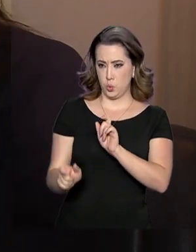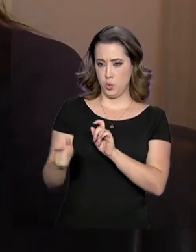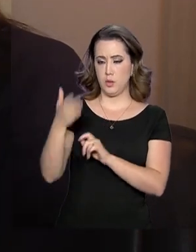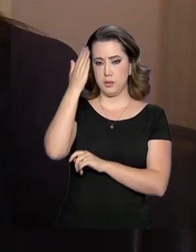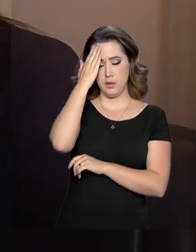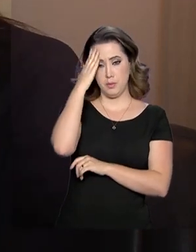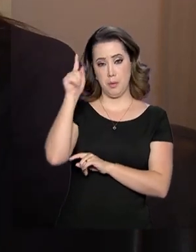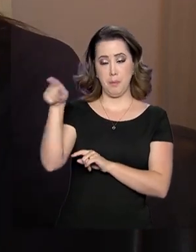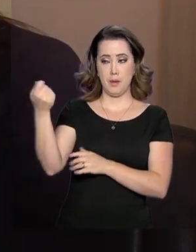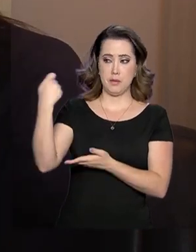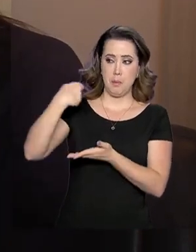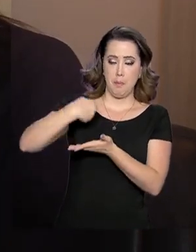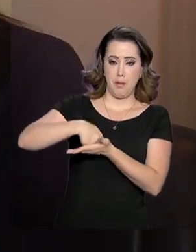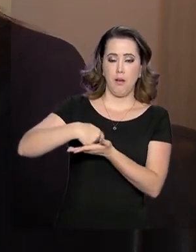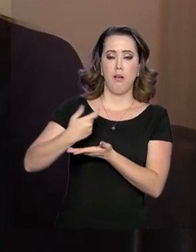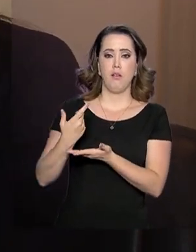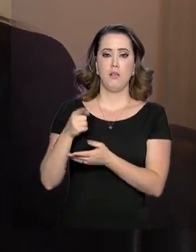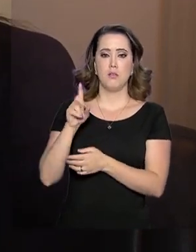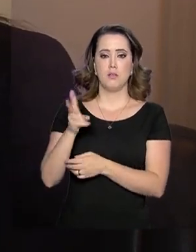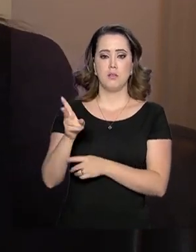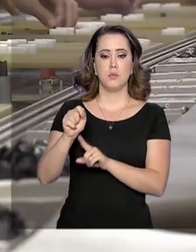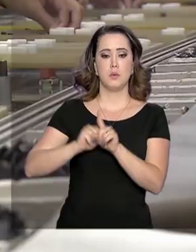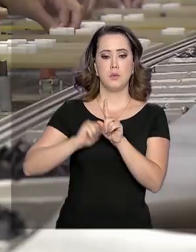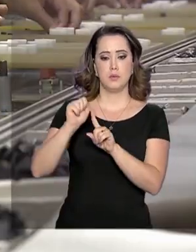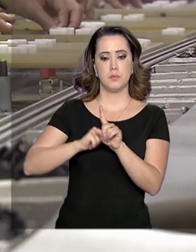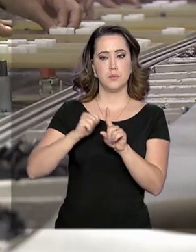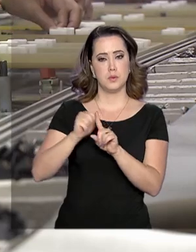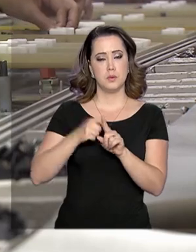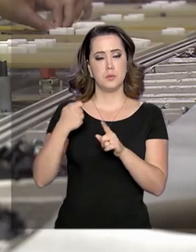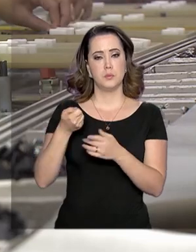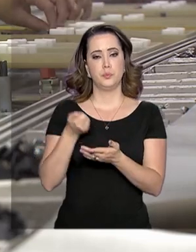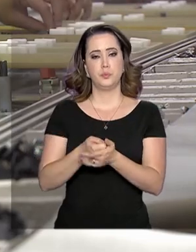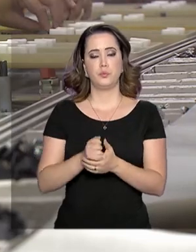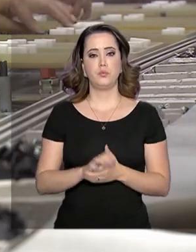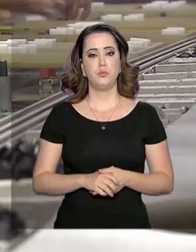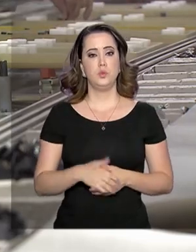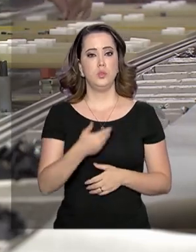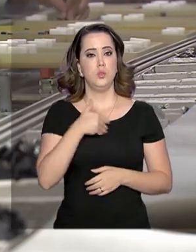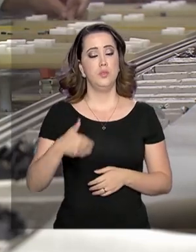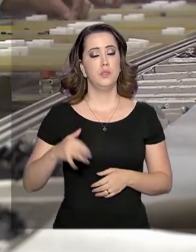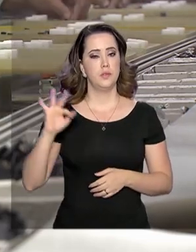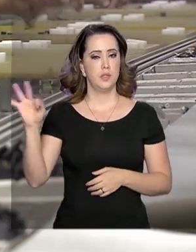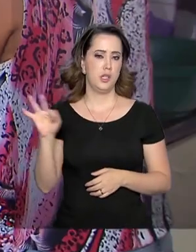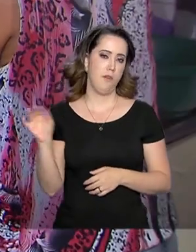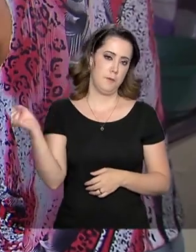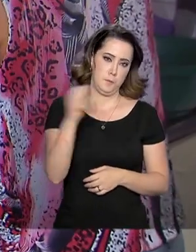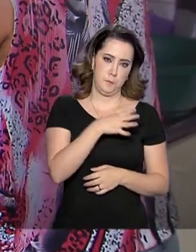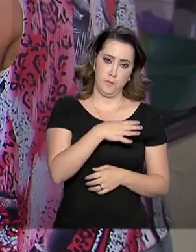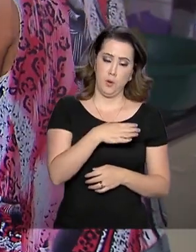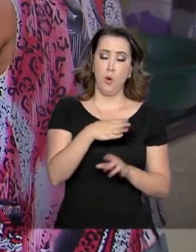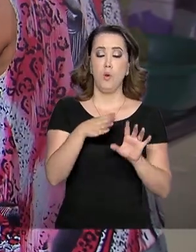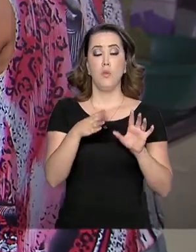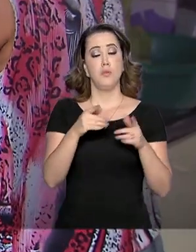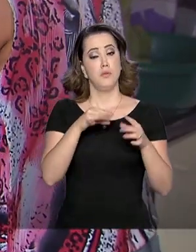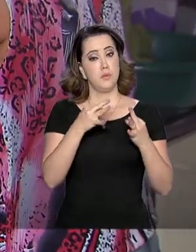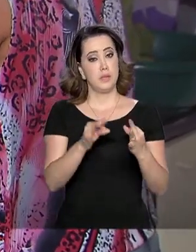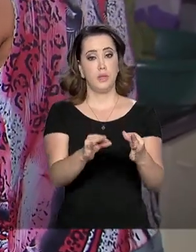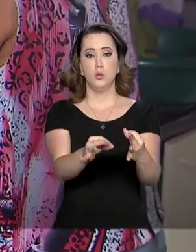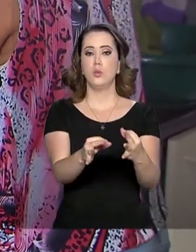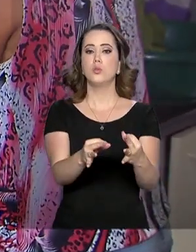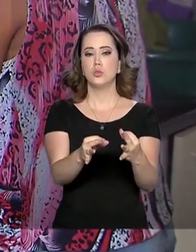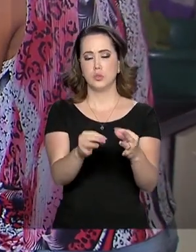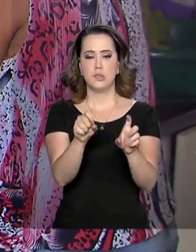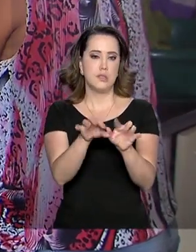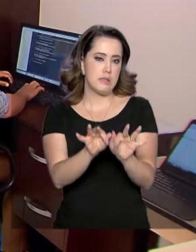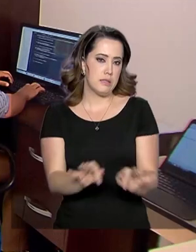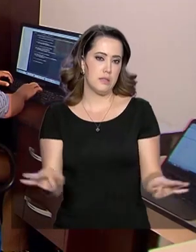para tanto, ela me emitiu essa guia todo mês. O Governo Federal vai modernizar e simplificar o sistema do E-Social. Os empregadores